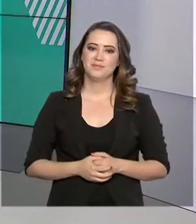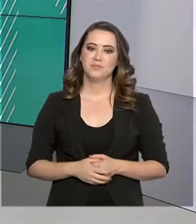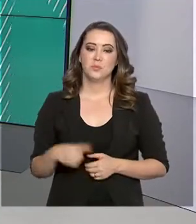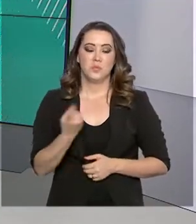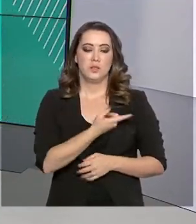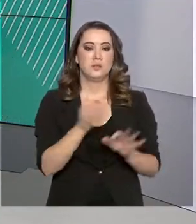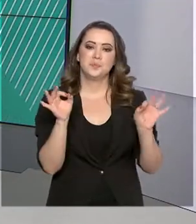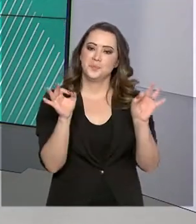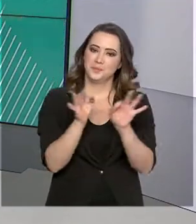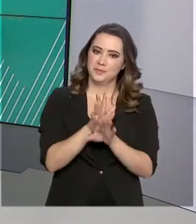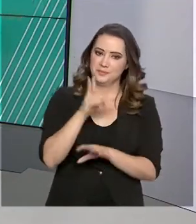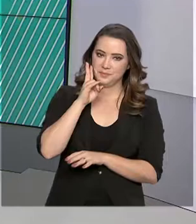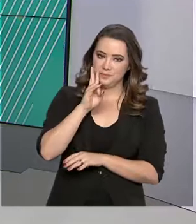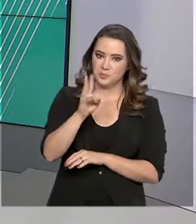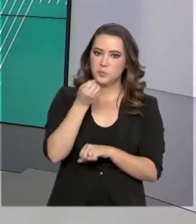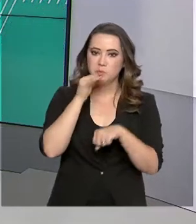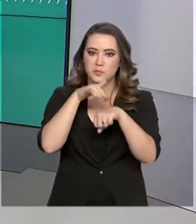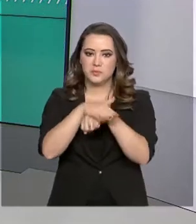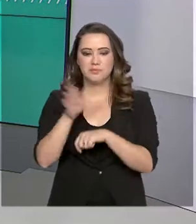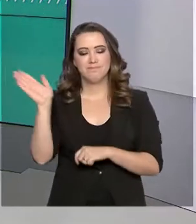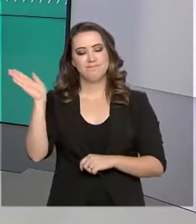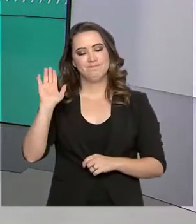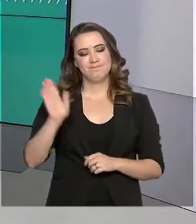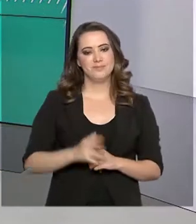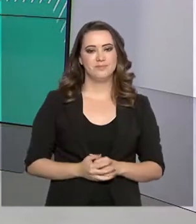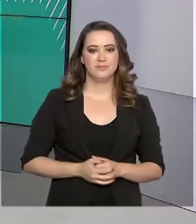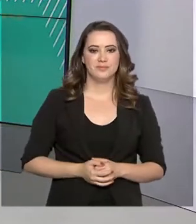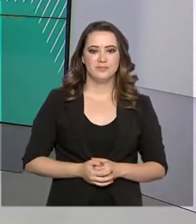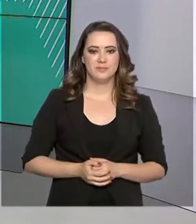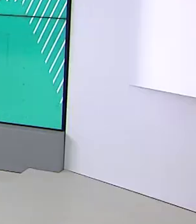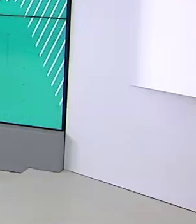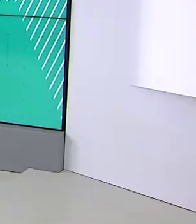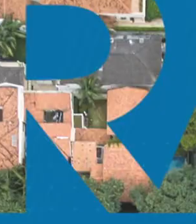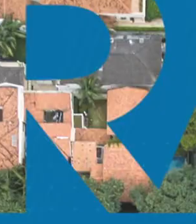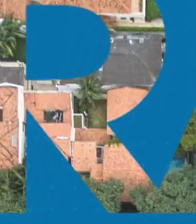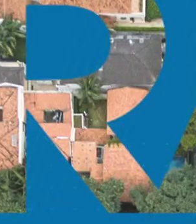E o governo agora termina aqui. Uma boa noite para você e a gente se vê amanhã.